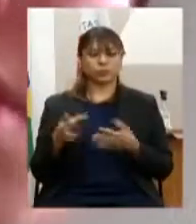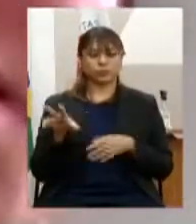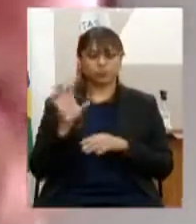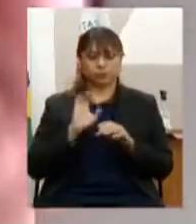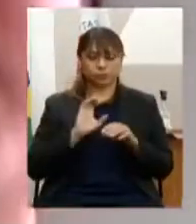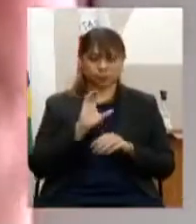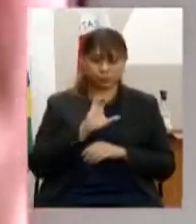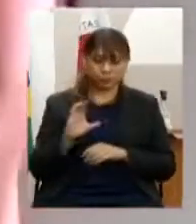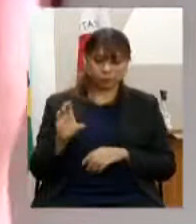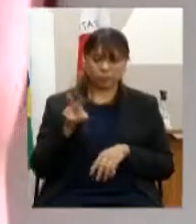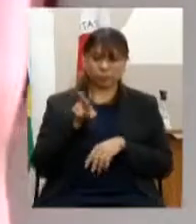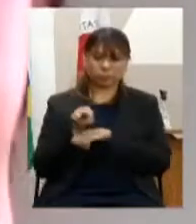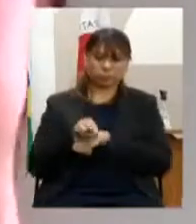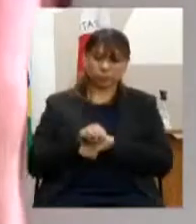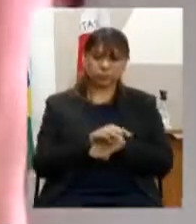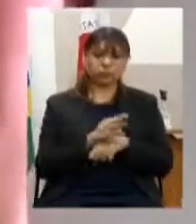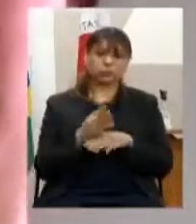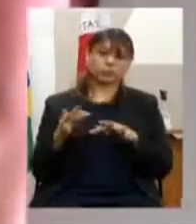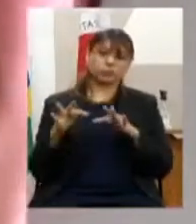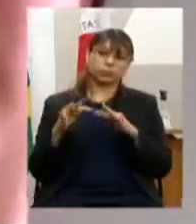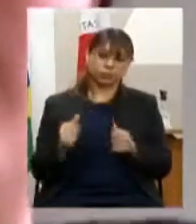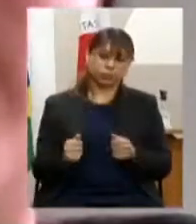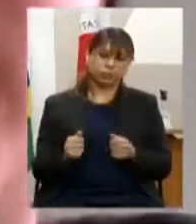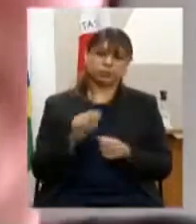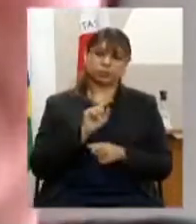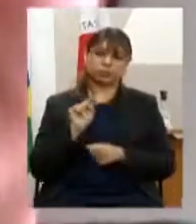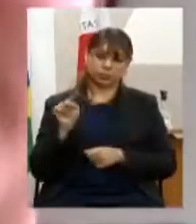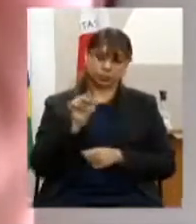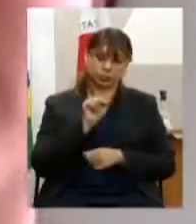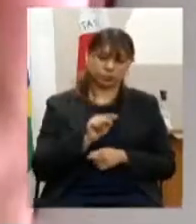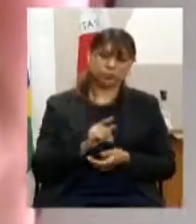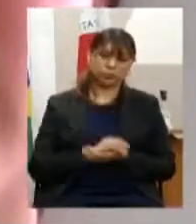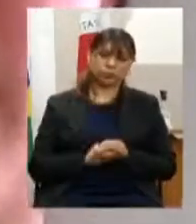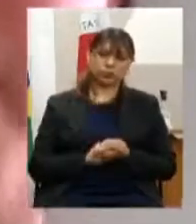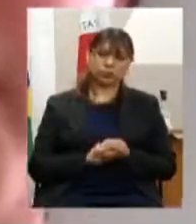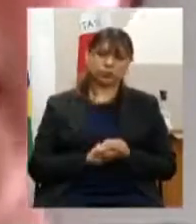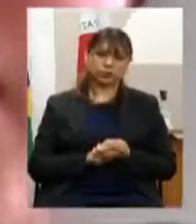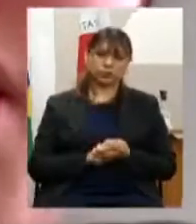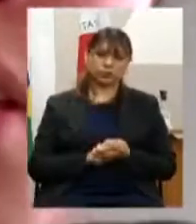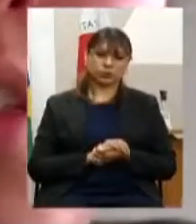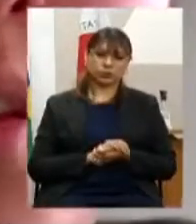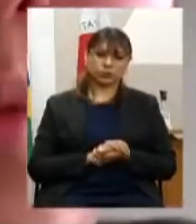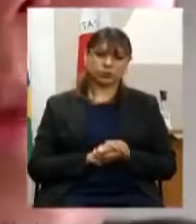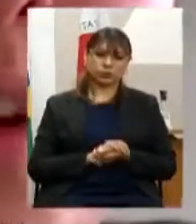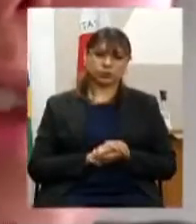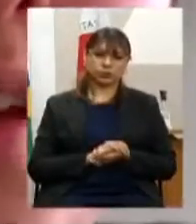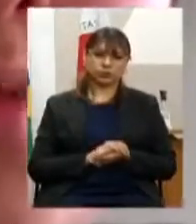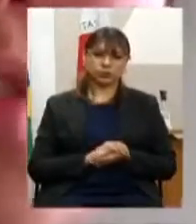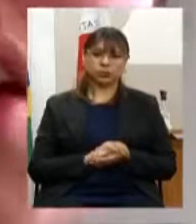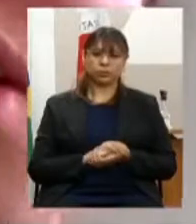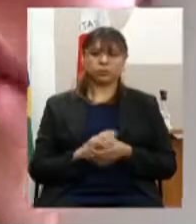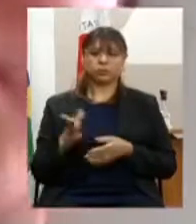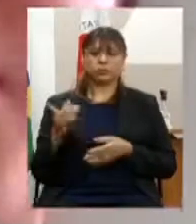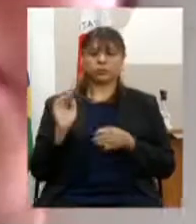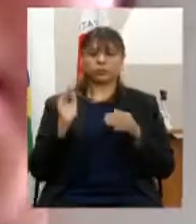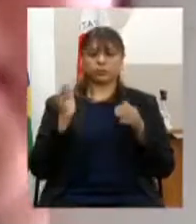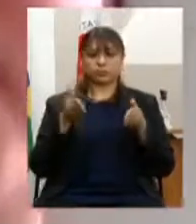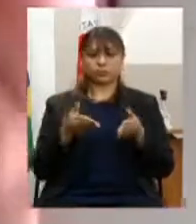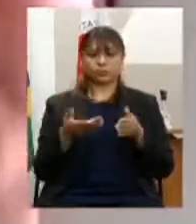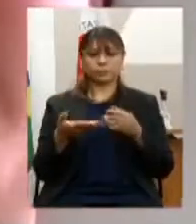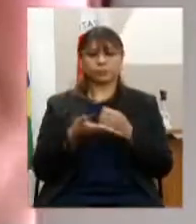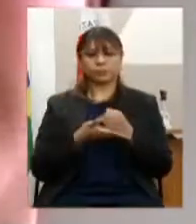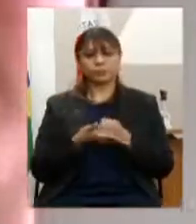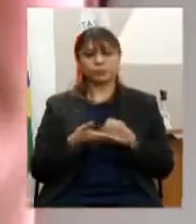integral de lésbicas gays bissexuais travestis e transsexuais de forma integral atenção primária saúde tendo como meta